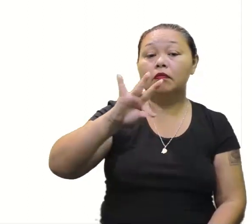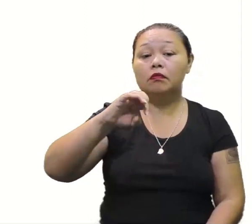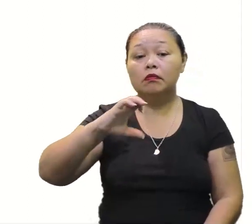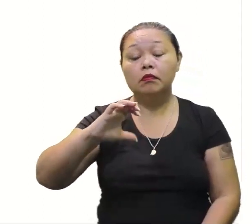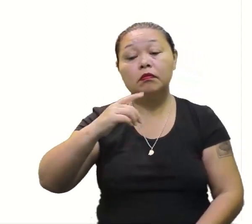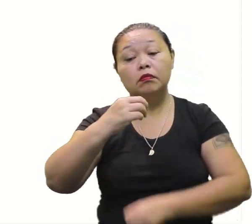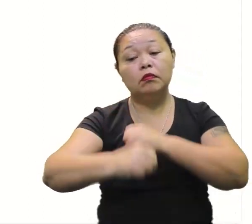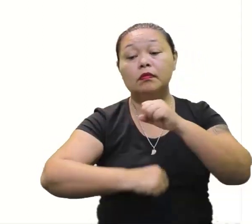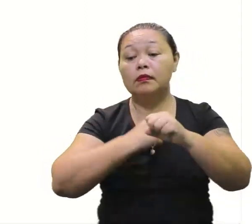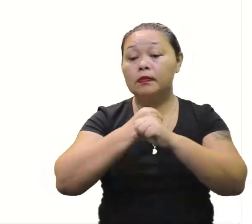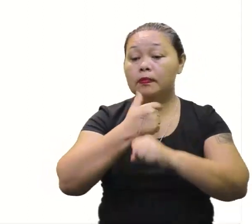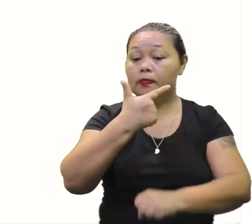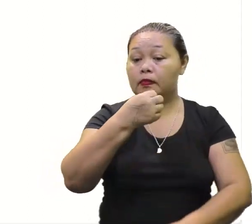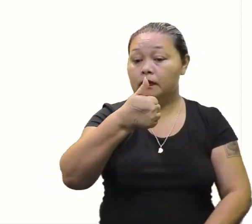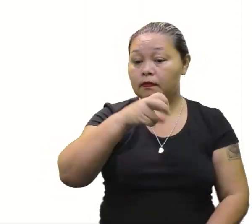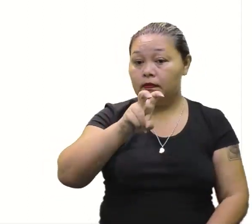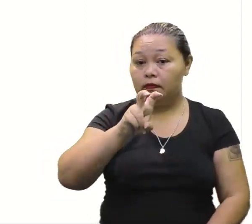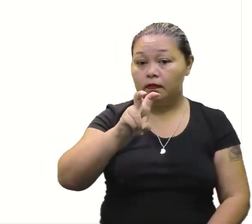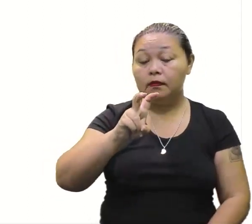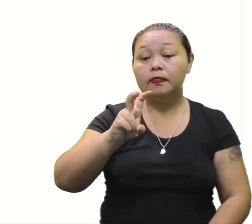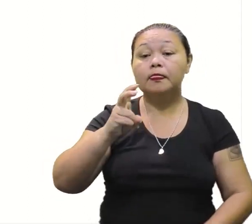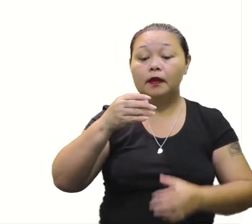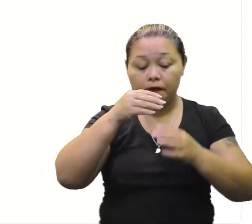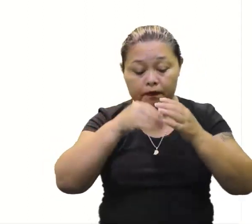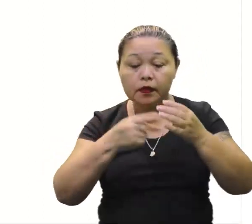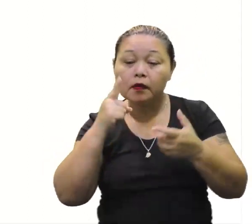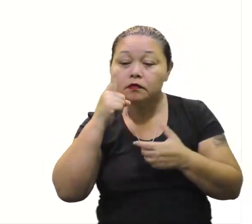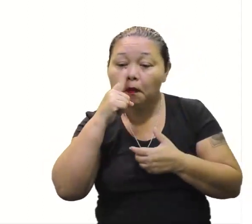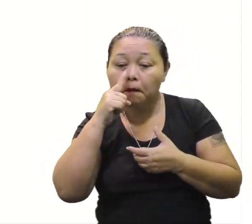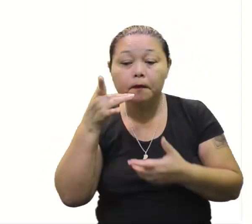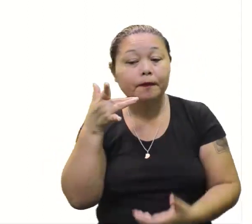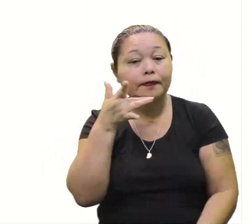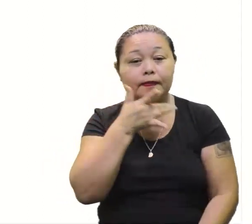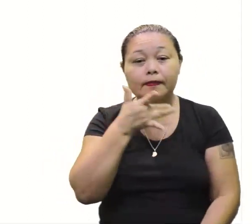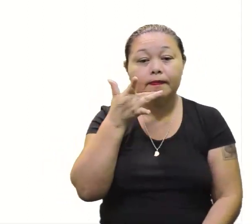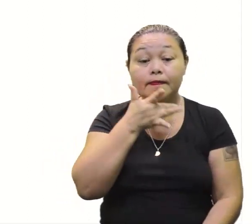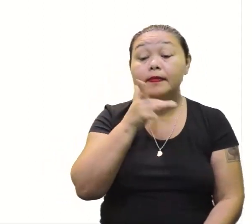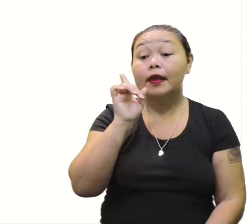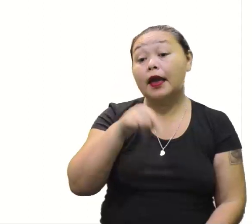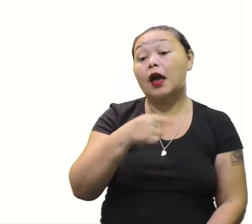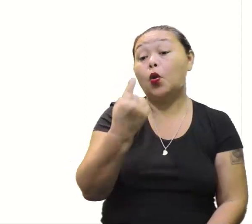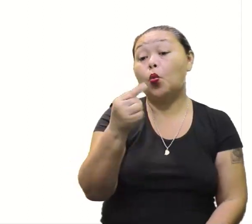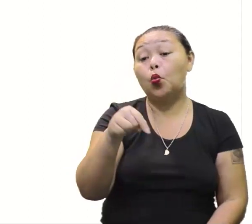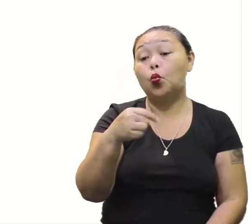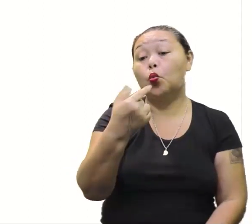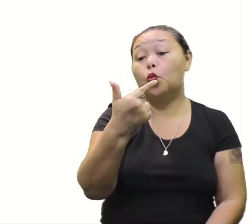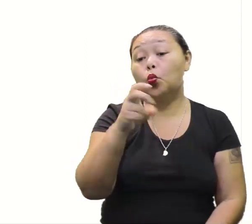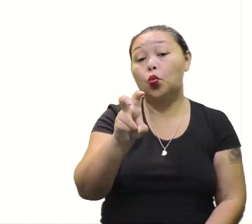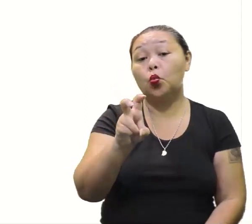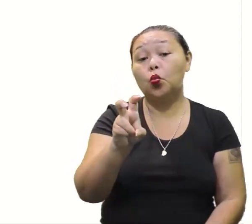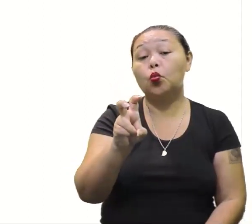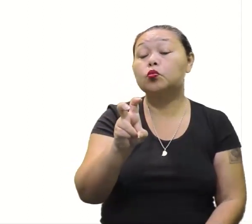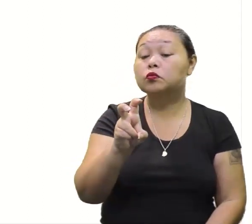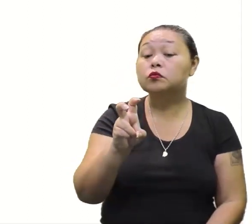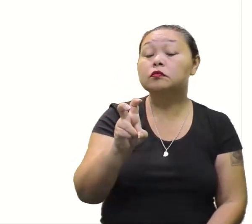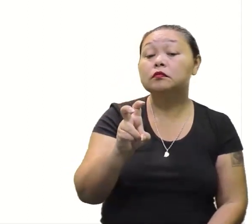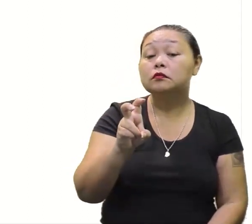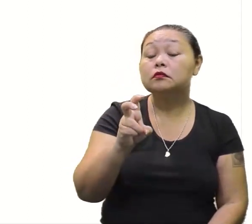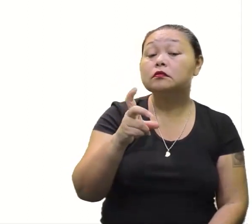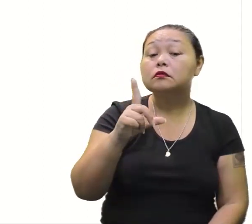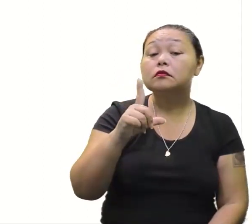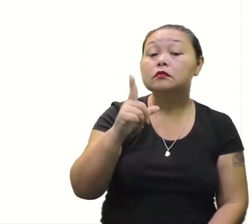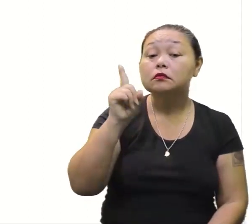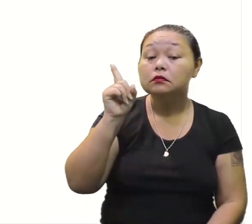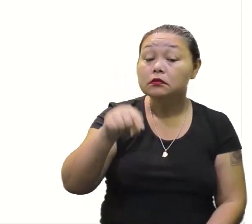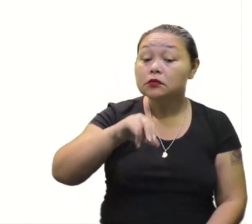vamos ver. Um pacote de biscoito saboroso custa R$,25. Se